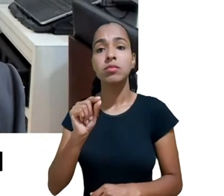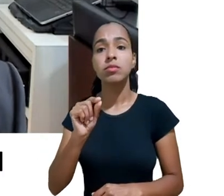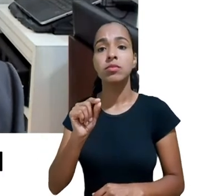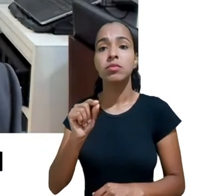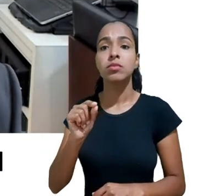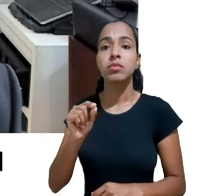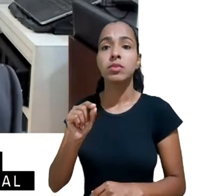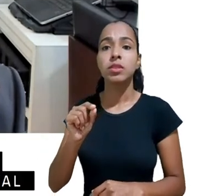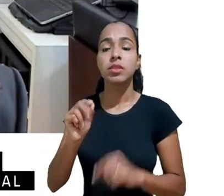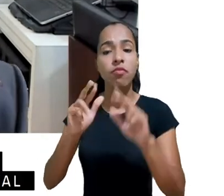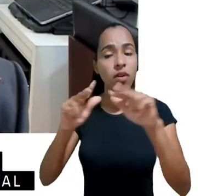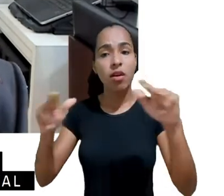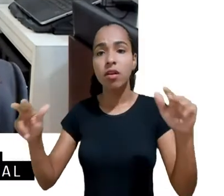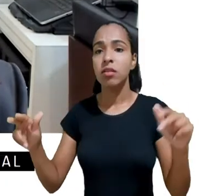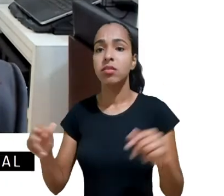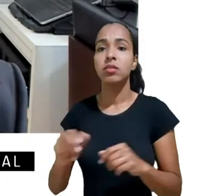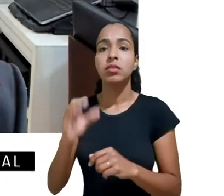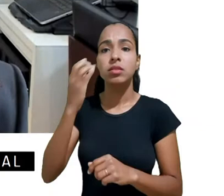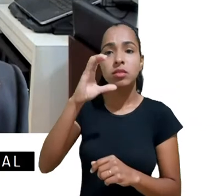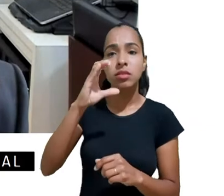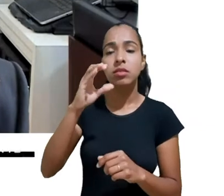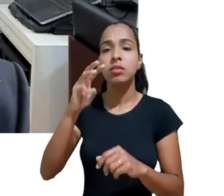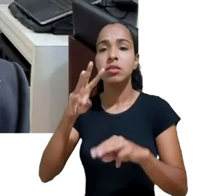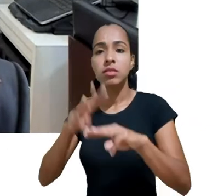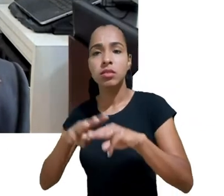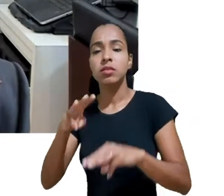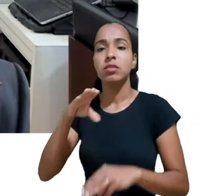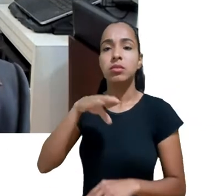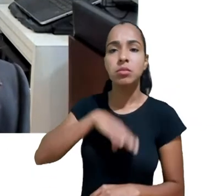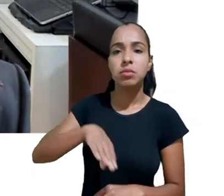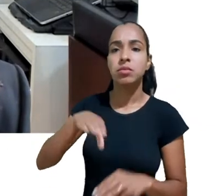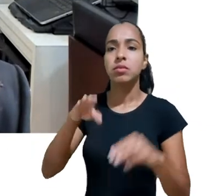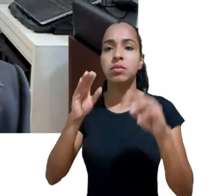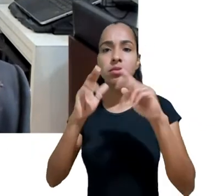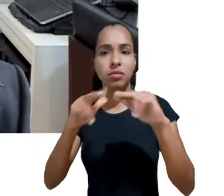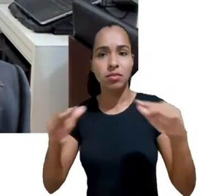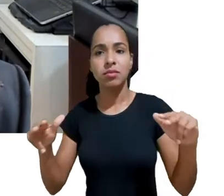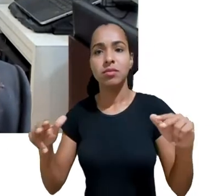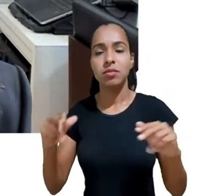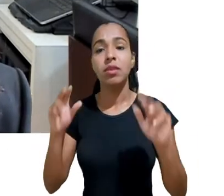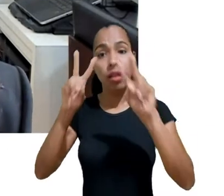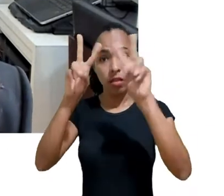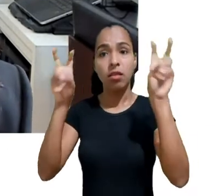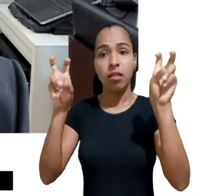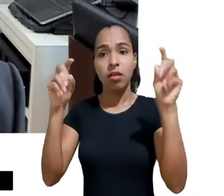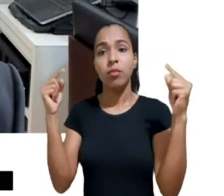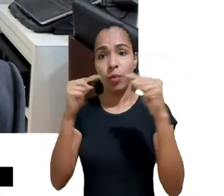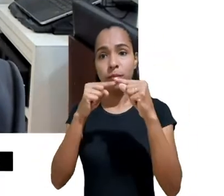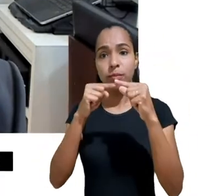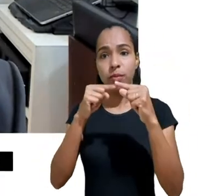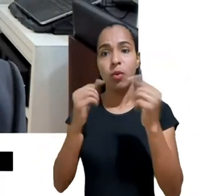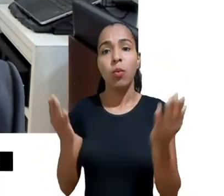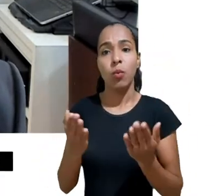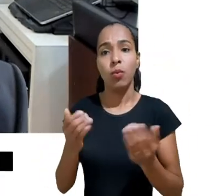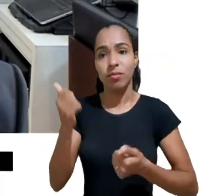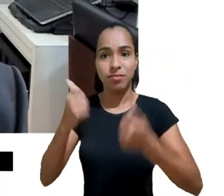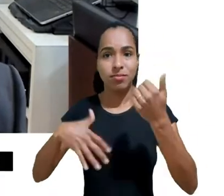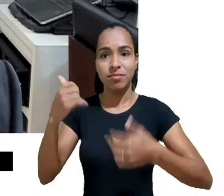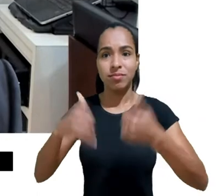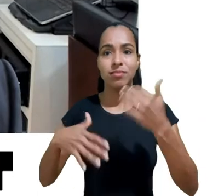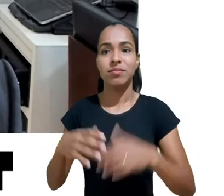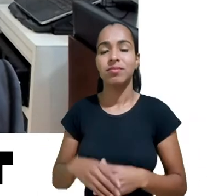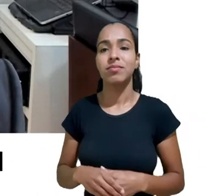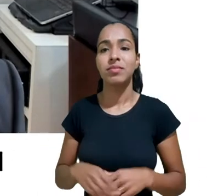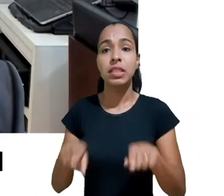trazendo essa temática eu acho interessante até olhar para essa questão como o caso da reciclagem que a gente